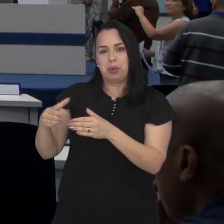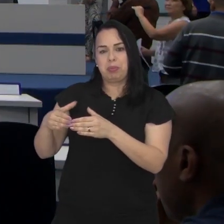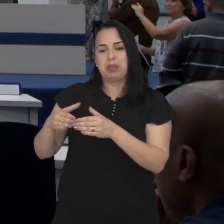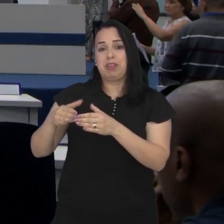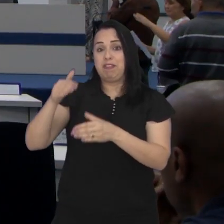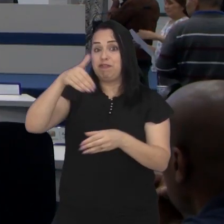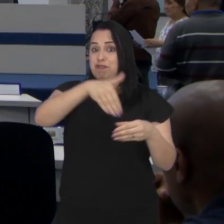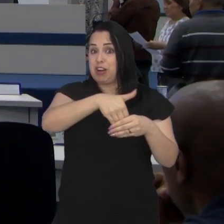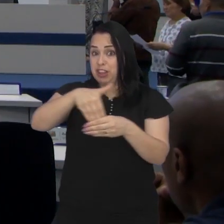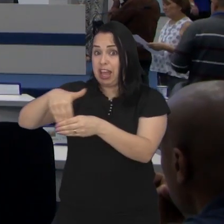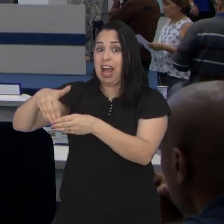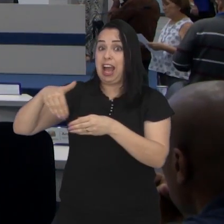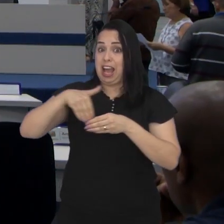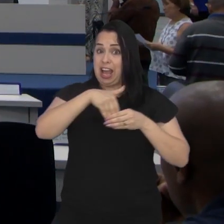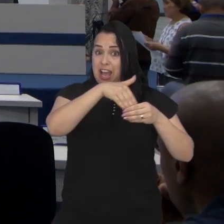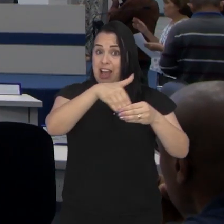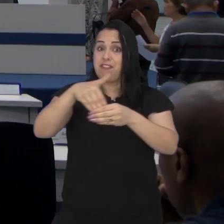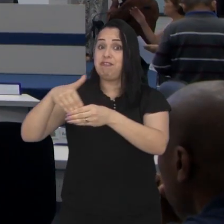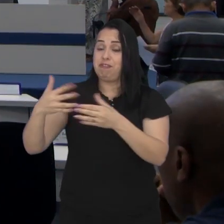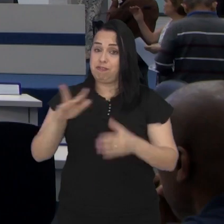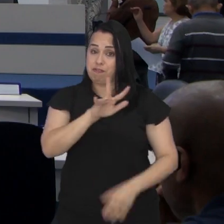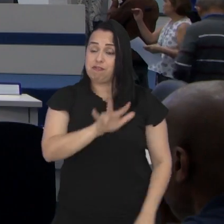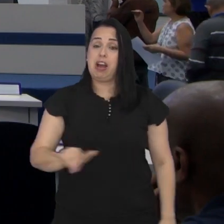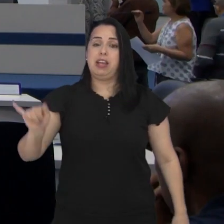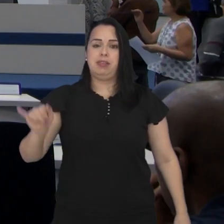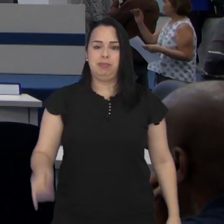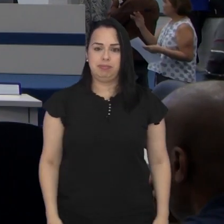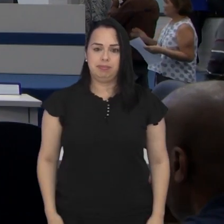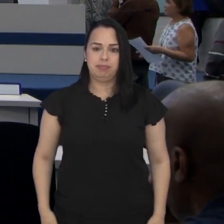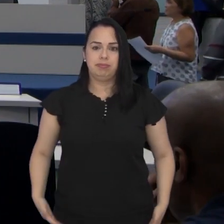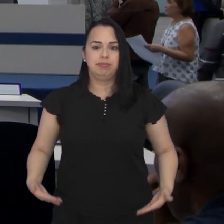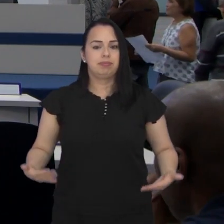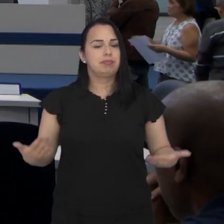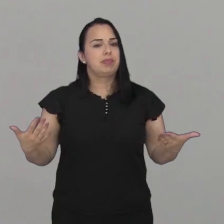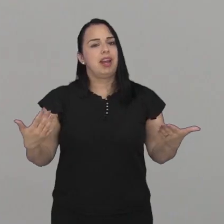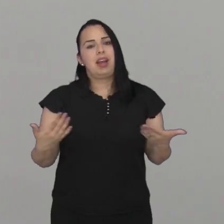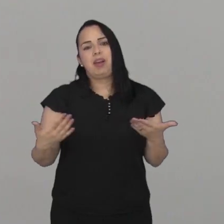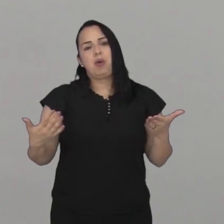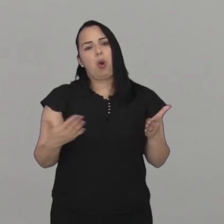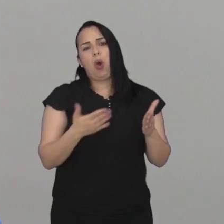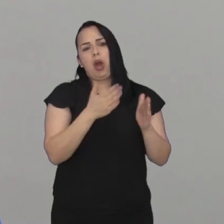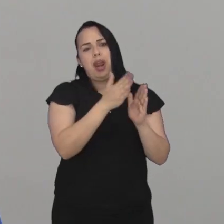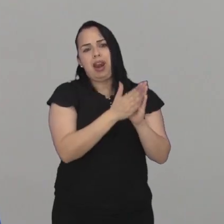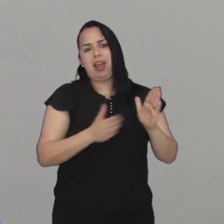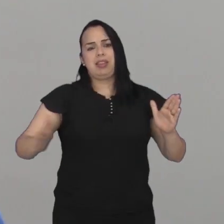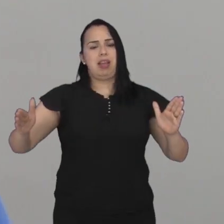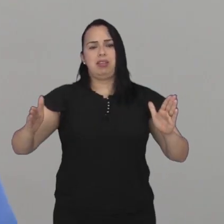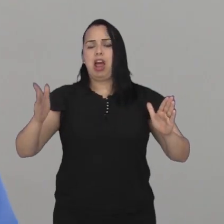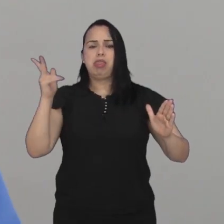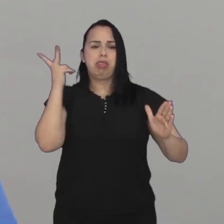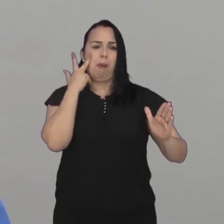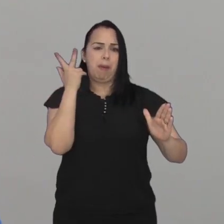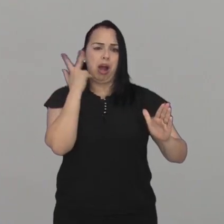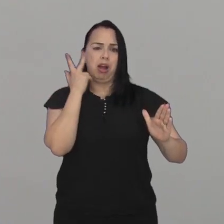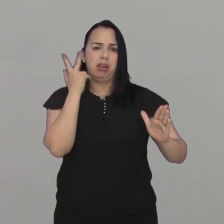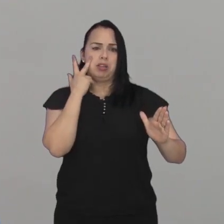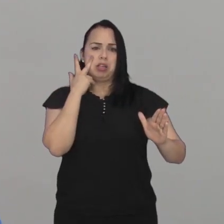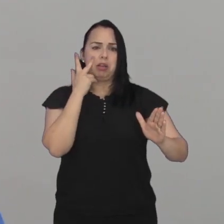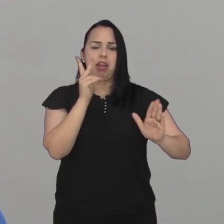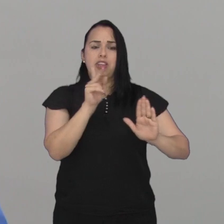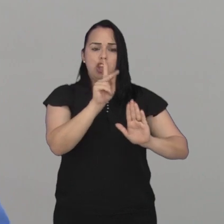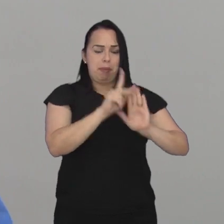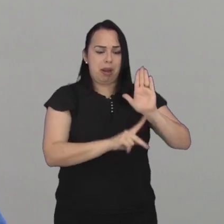Câmara onde passará pela avaliação de todos os parlamentares Agora então é o processo da tramitação